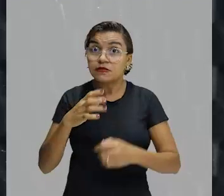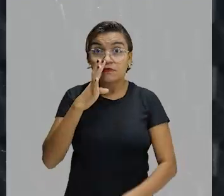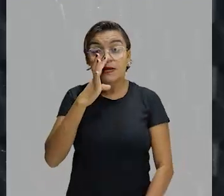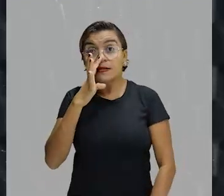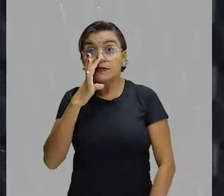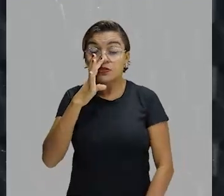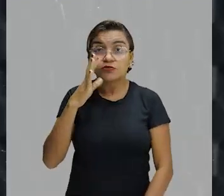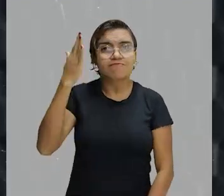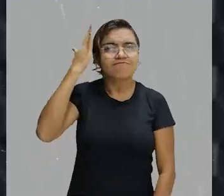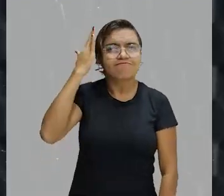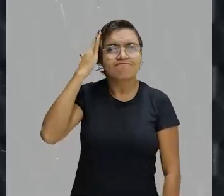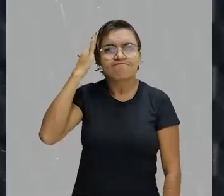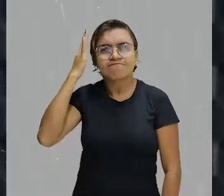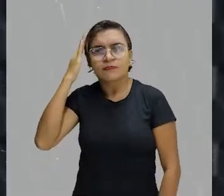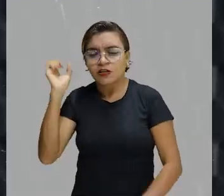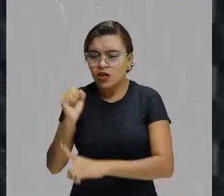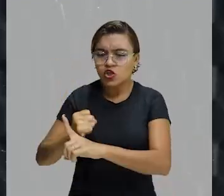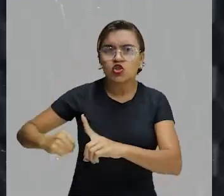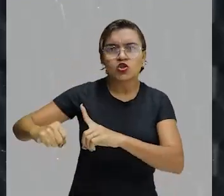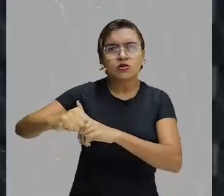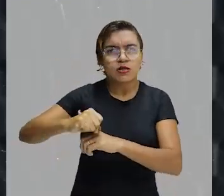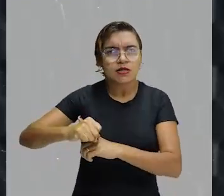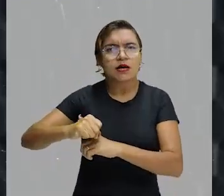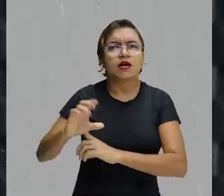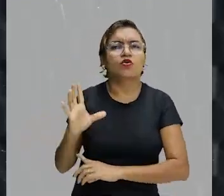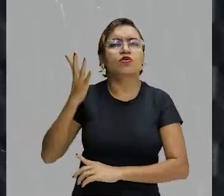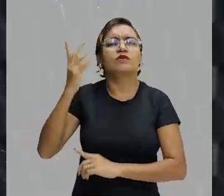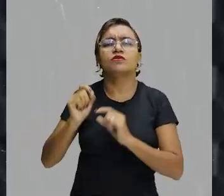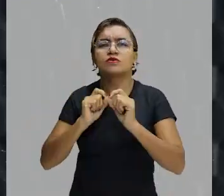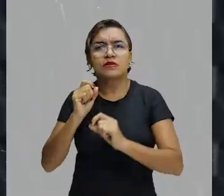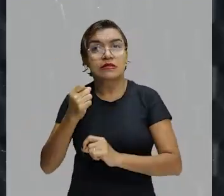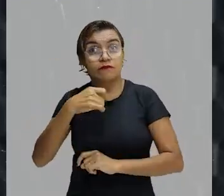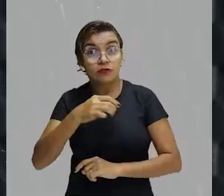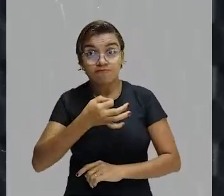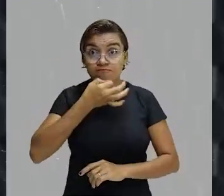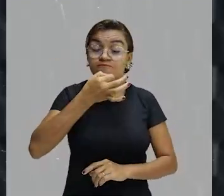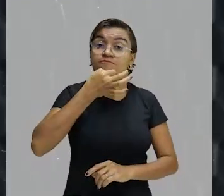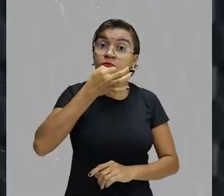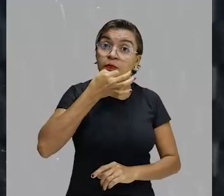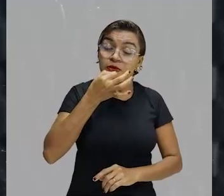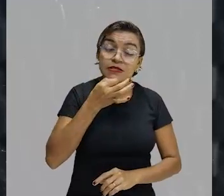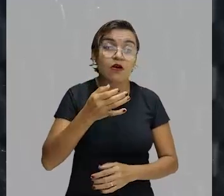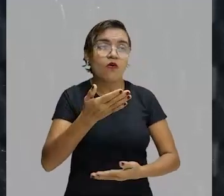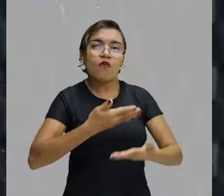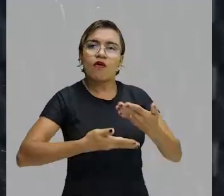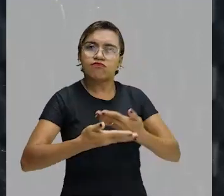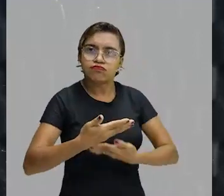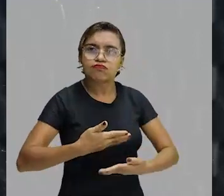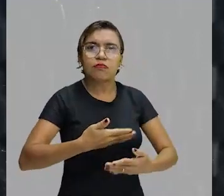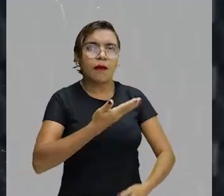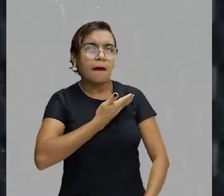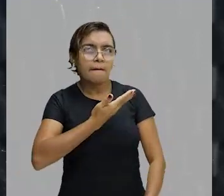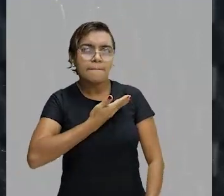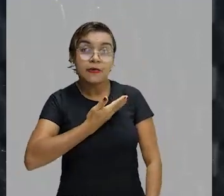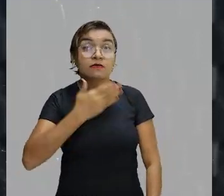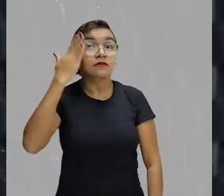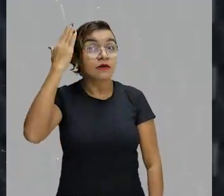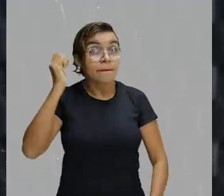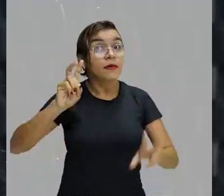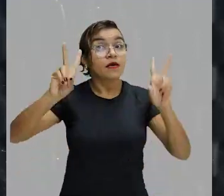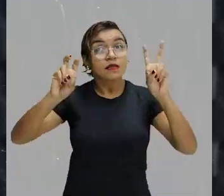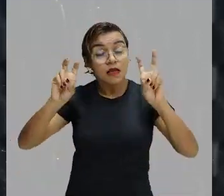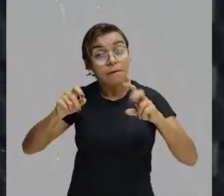acontece na nossa sociedade, se vocês querem ter argumentos para poder conversar com os amigos e debater sobre os temas,